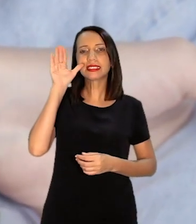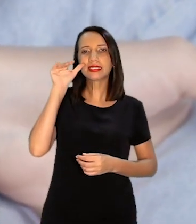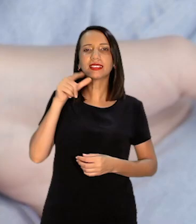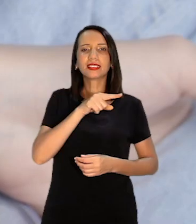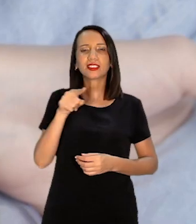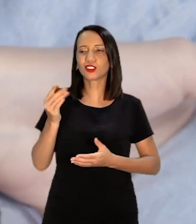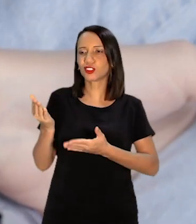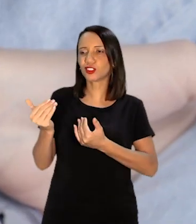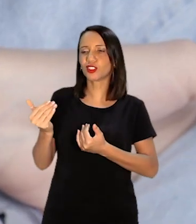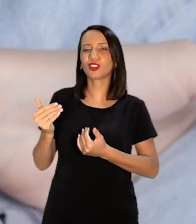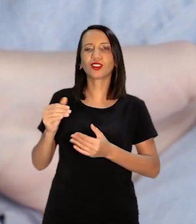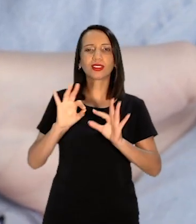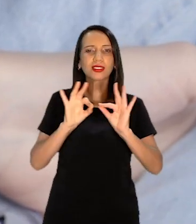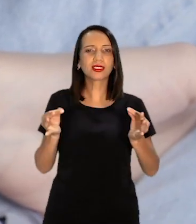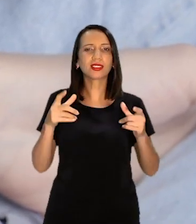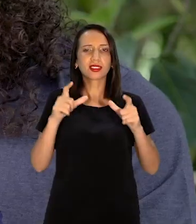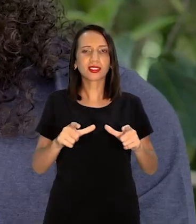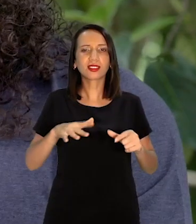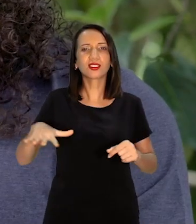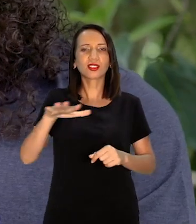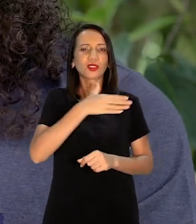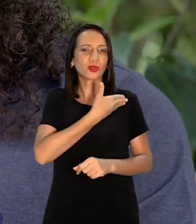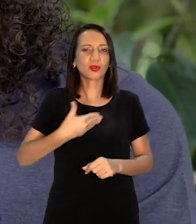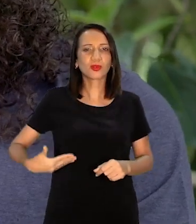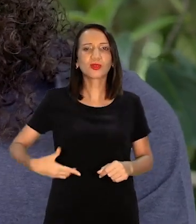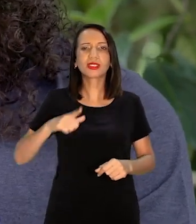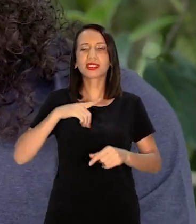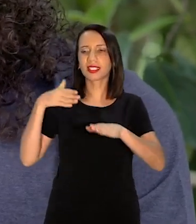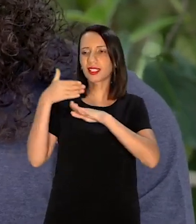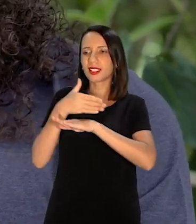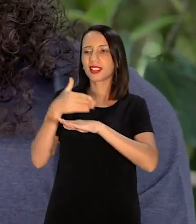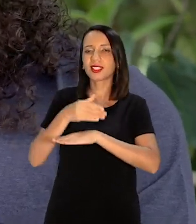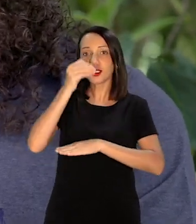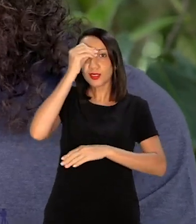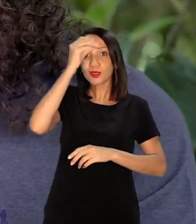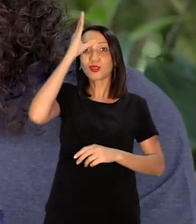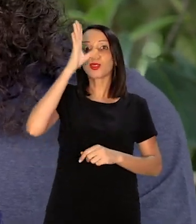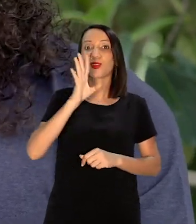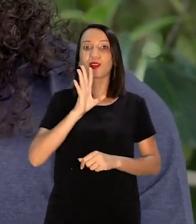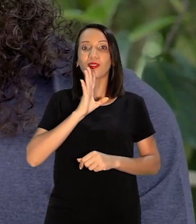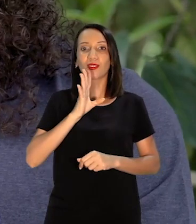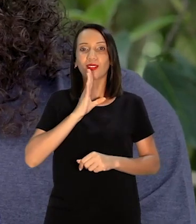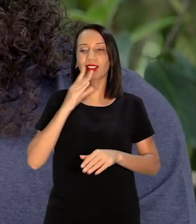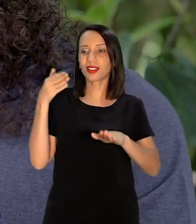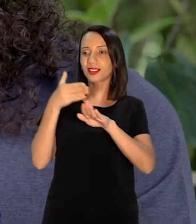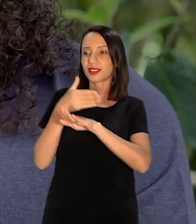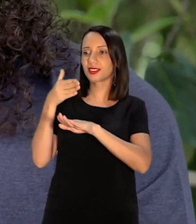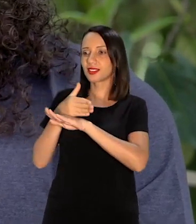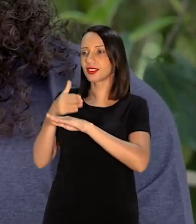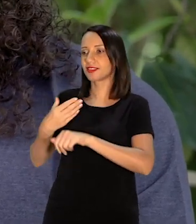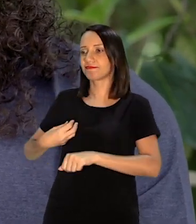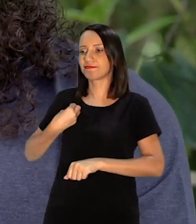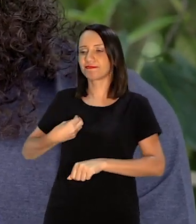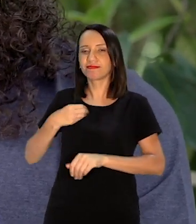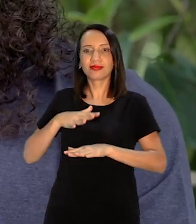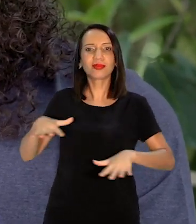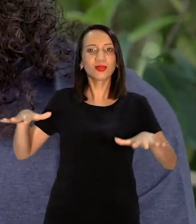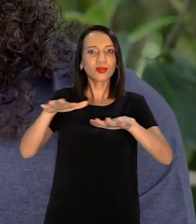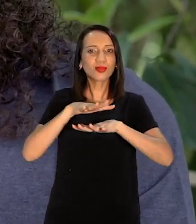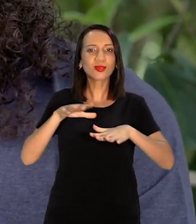periferia Ingressar na universidade pública Primeiro para ter acesso Ao conhecimento E para ter acesso A essa vivência A ver como que